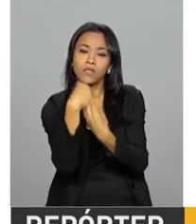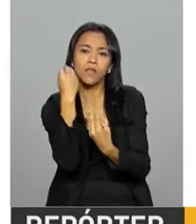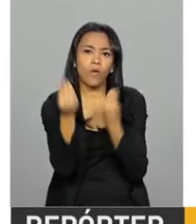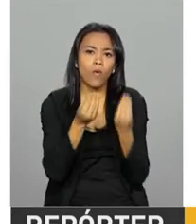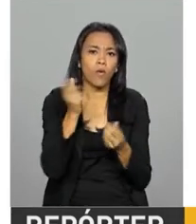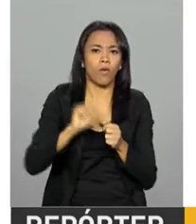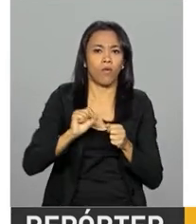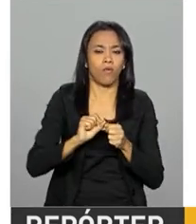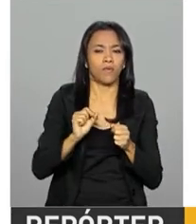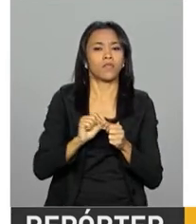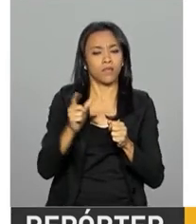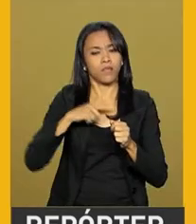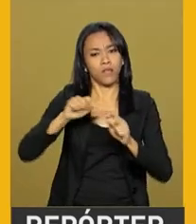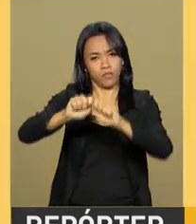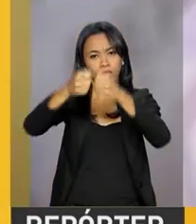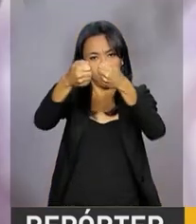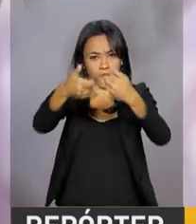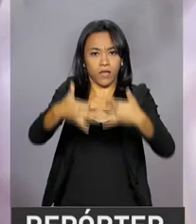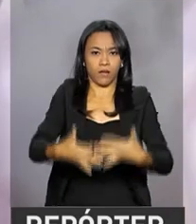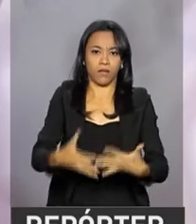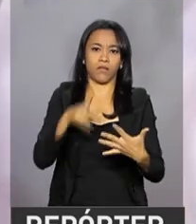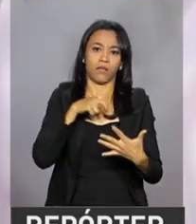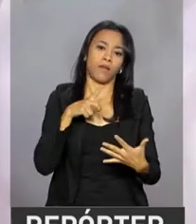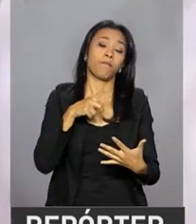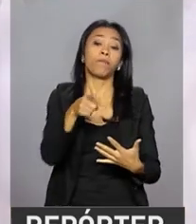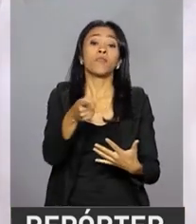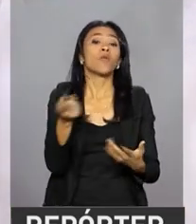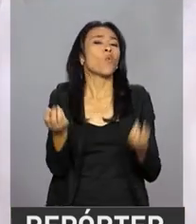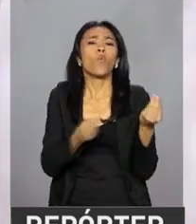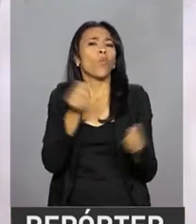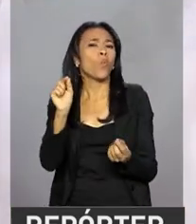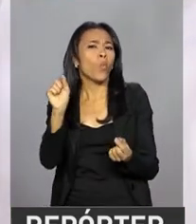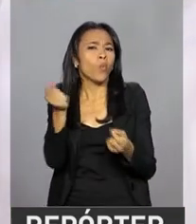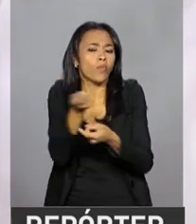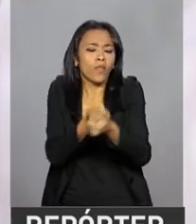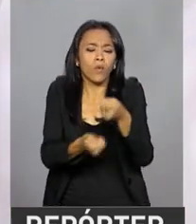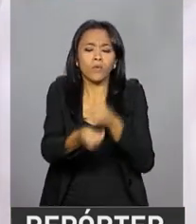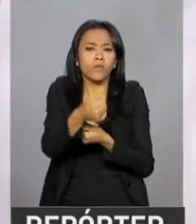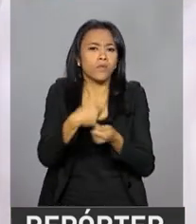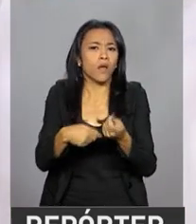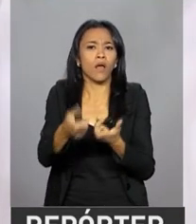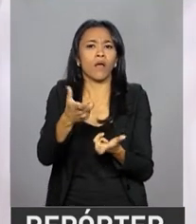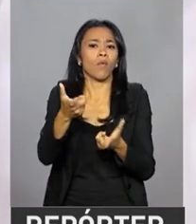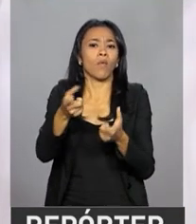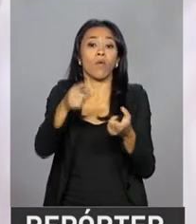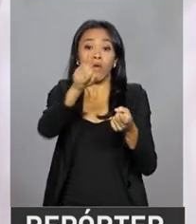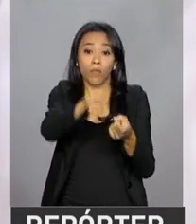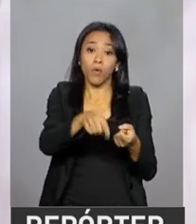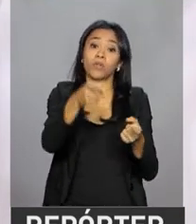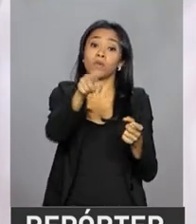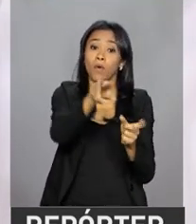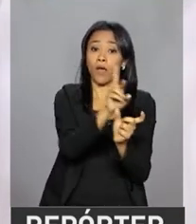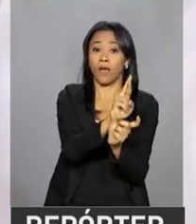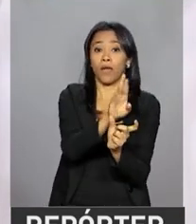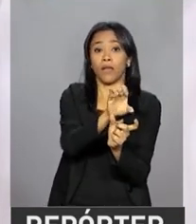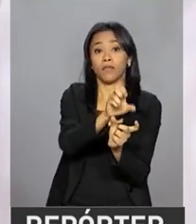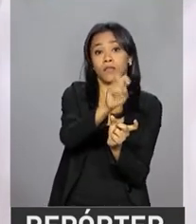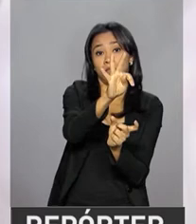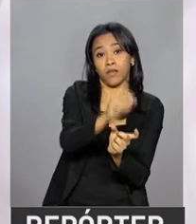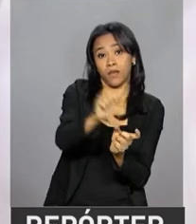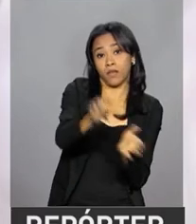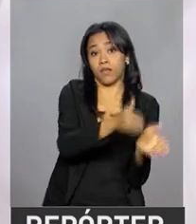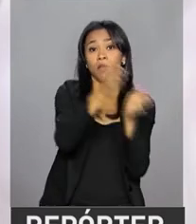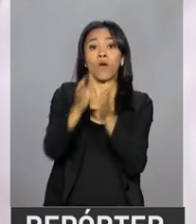disponibilizadas na página. Vão poder ser negociadas dívidas com a Receita Federal ou com a Procuradoria-Geral da